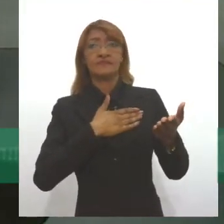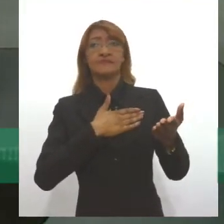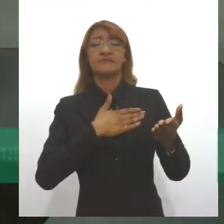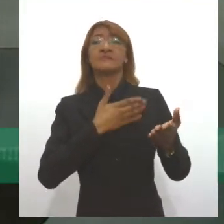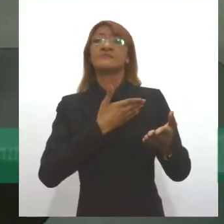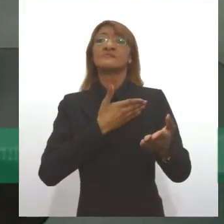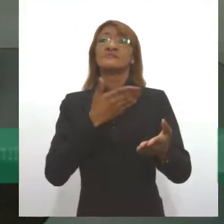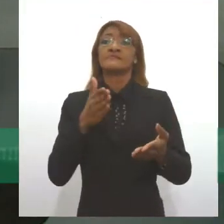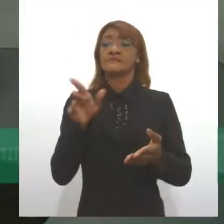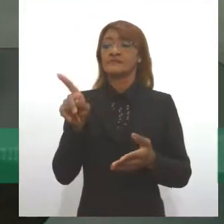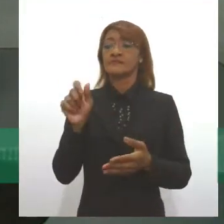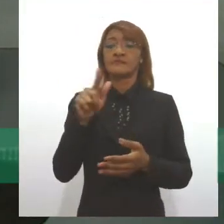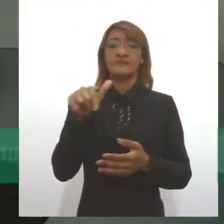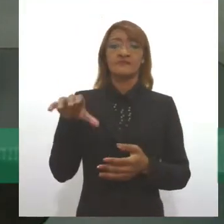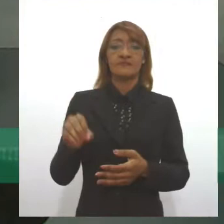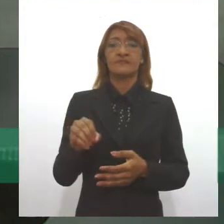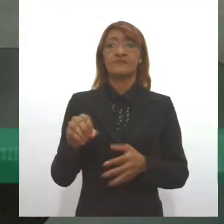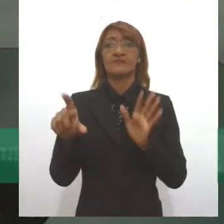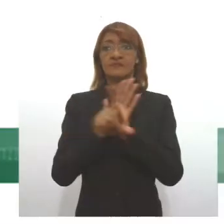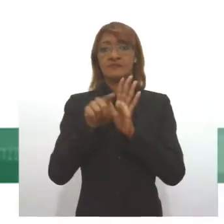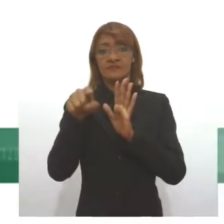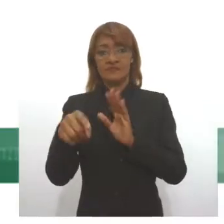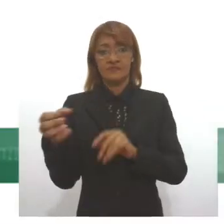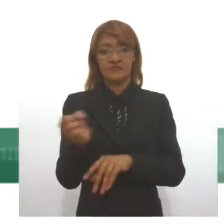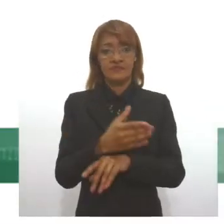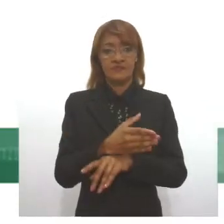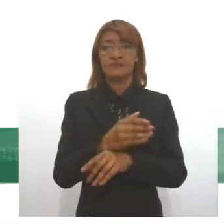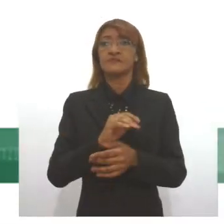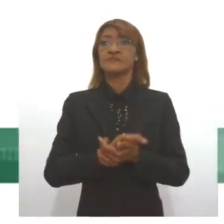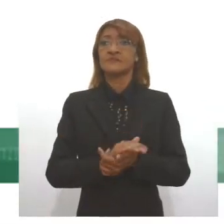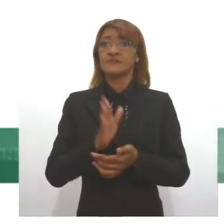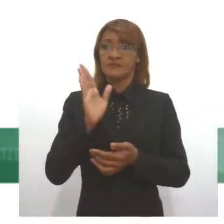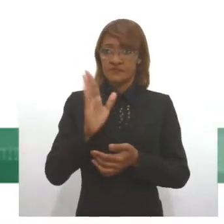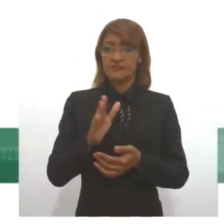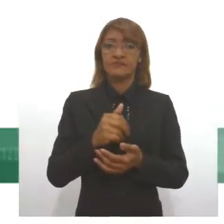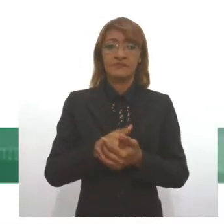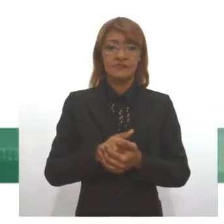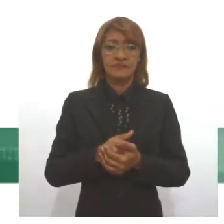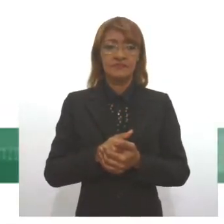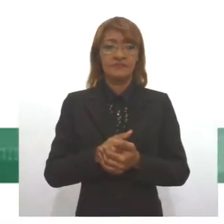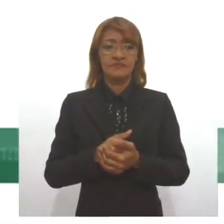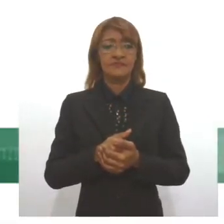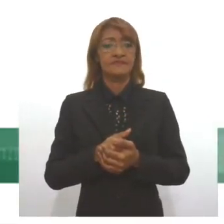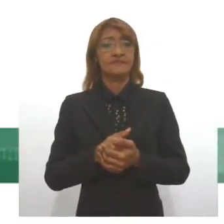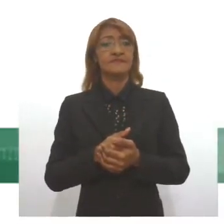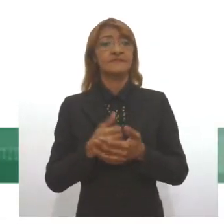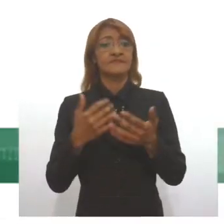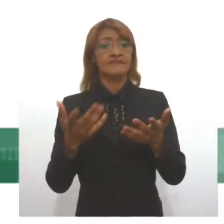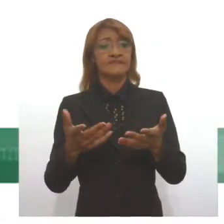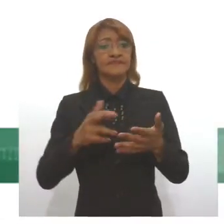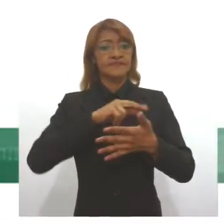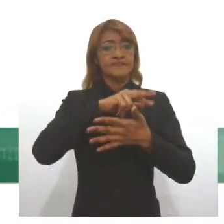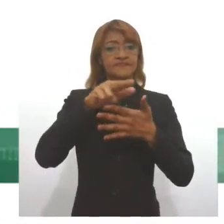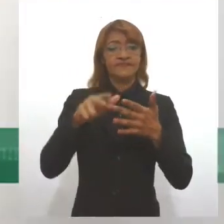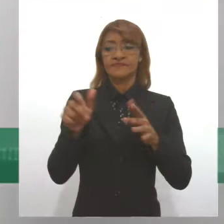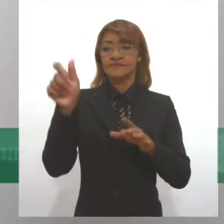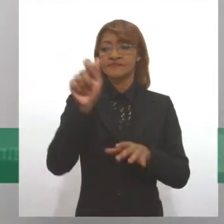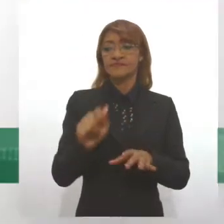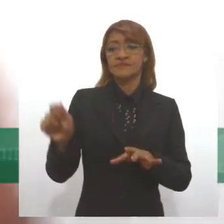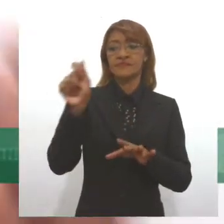o 248-2015, iniciativa da ANEP, nosso grupo da Berlena, Associação Nacional das Etnias, várias associações